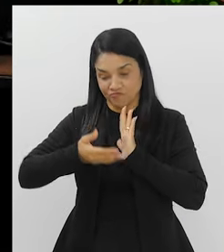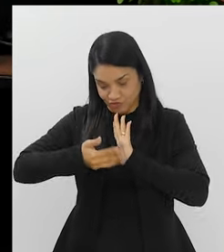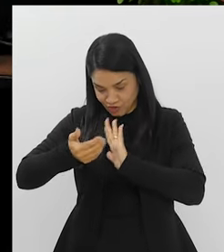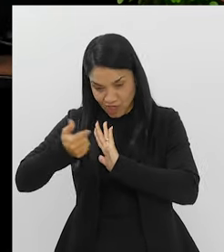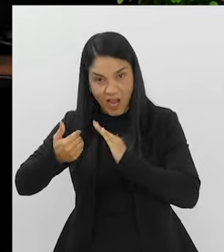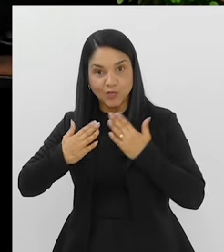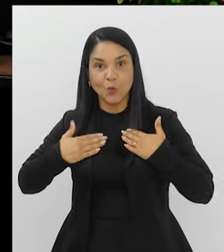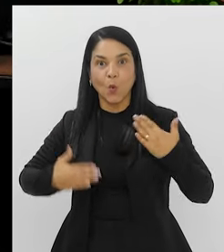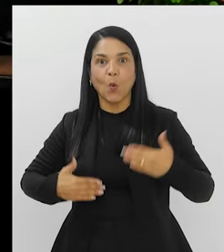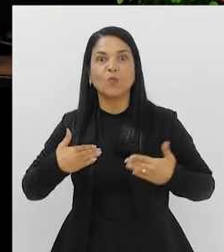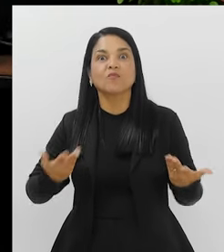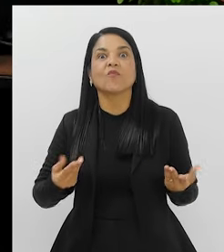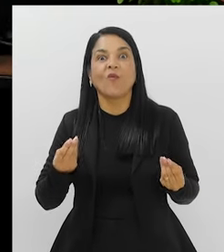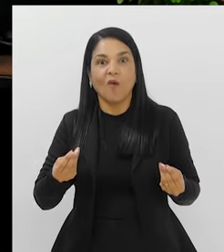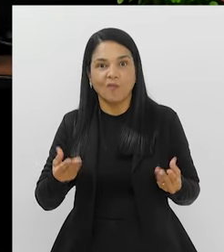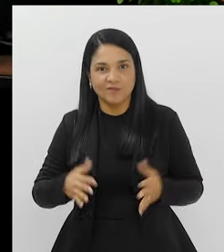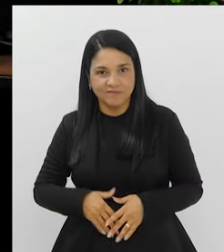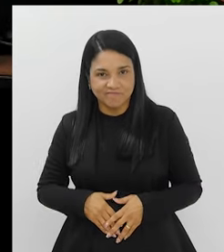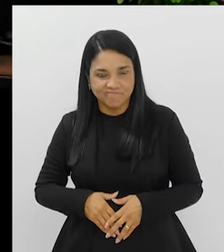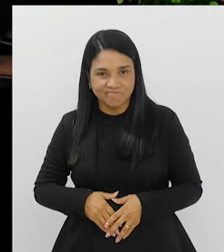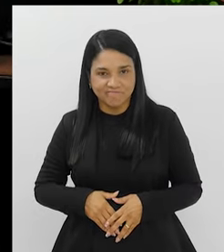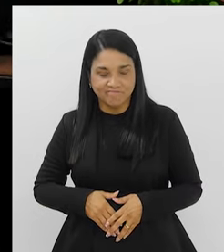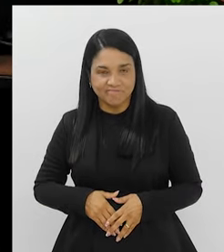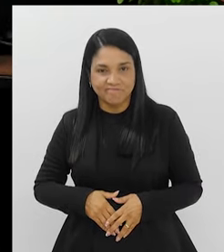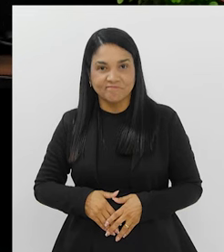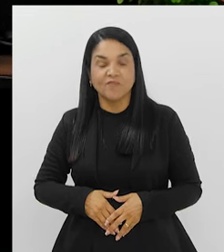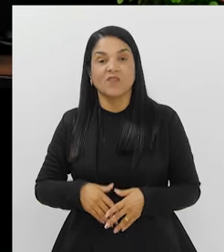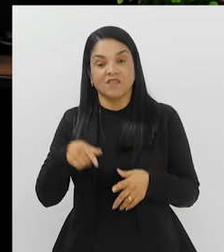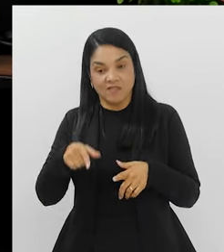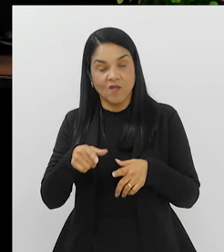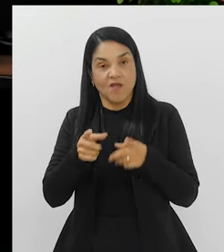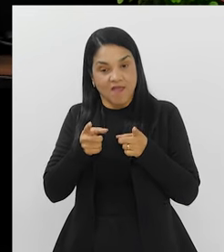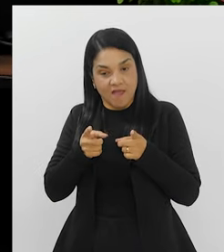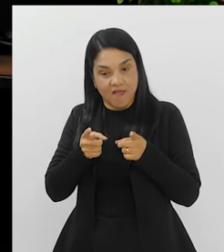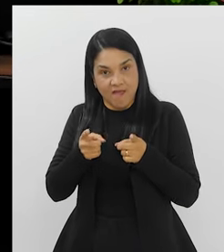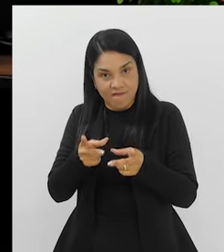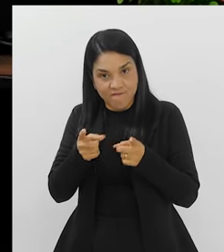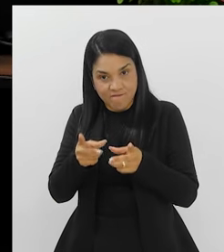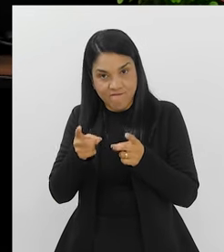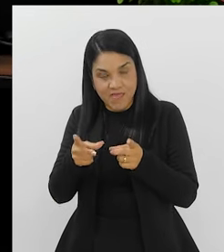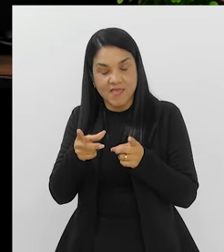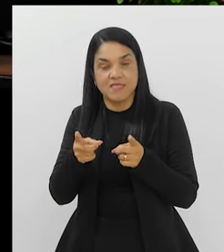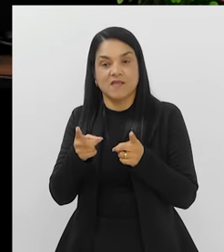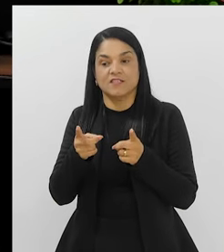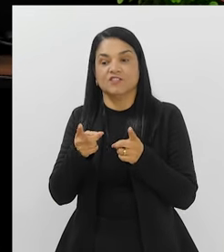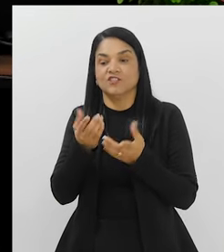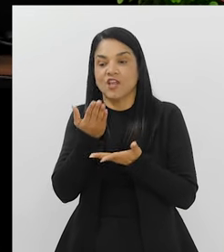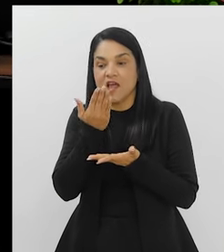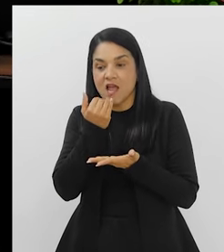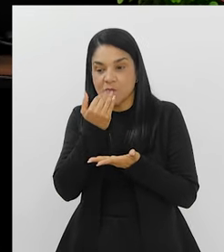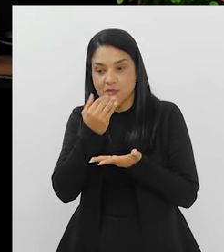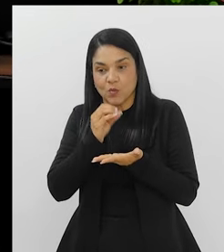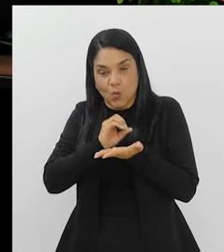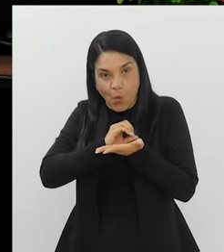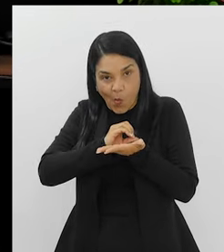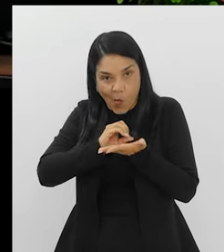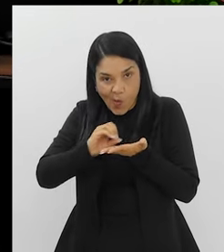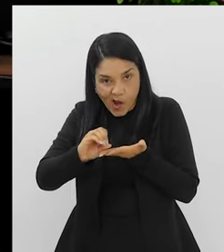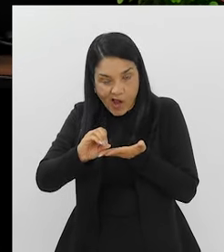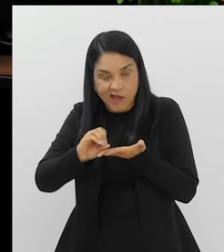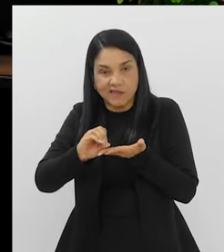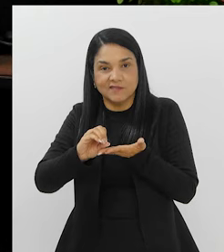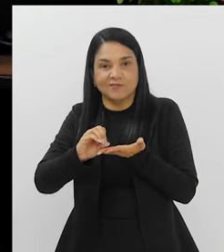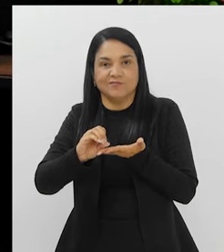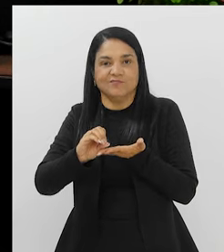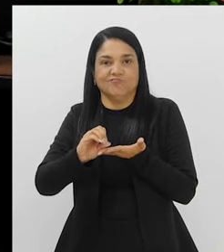deixando de comer? E é por isso que o comércio de alimentos orgânicos, ele tem crescido